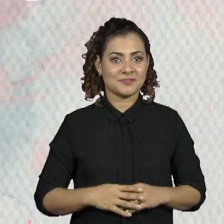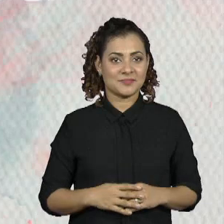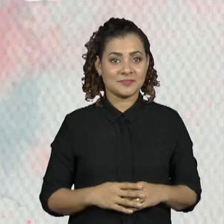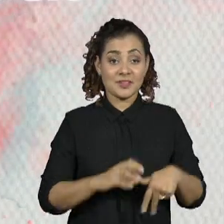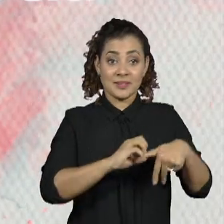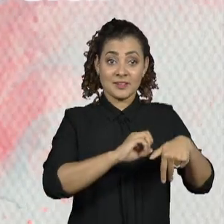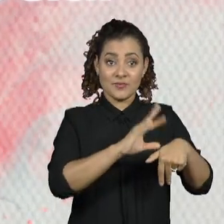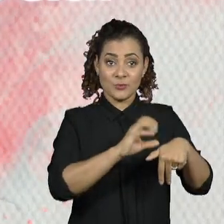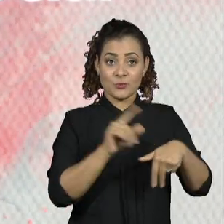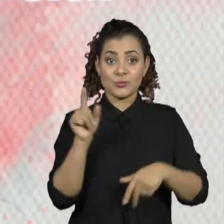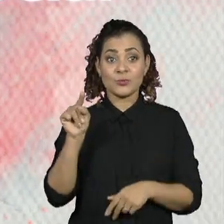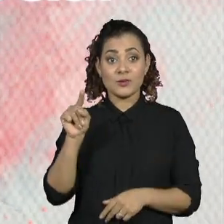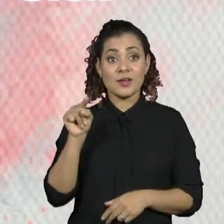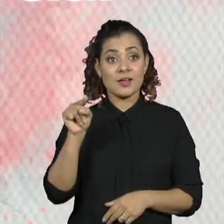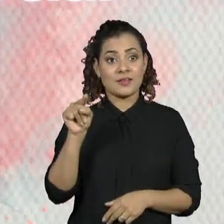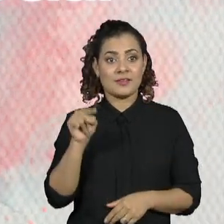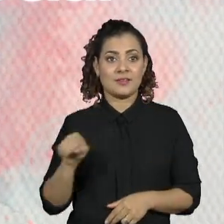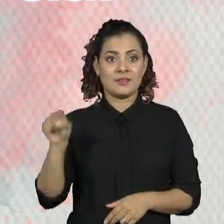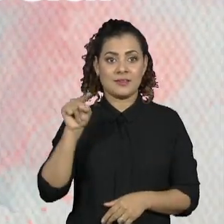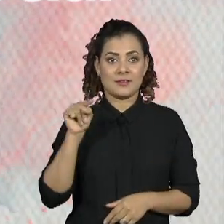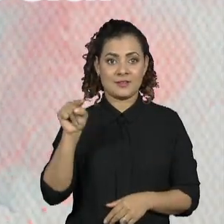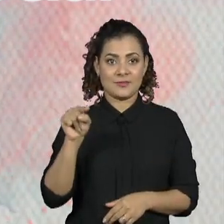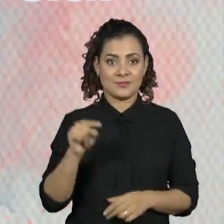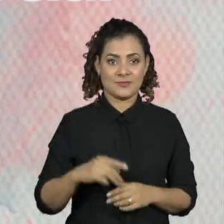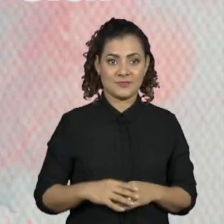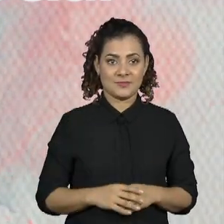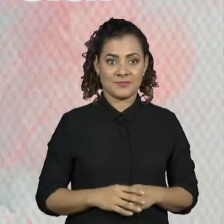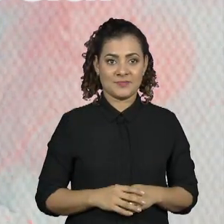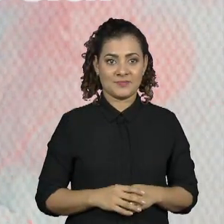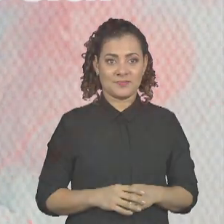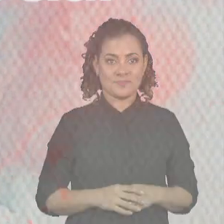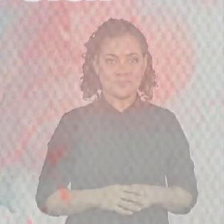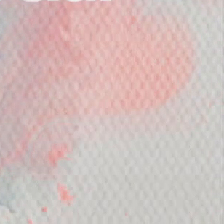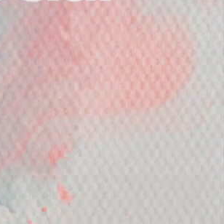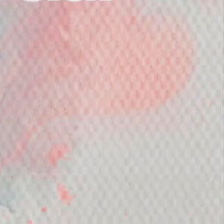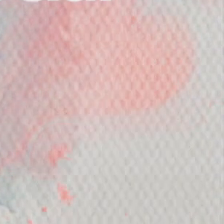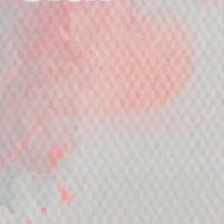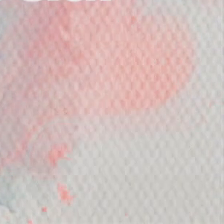Realização, TV Cultura e Itaú Social. Tchau. Tchau. Tchau. Tchau. Tchau.